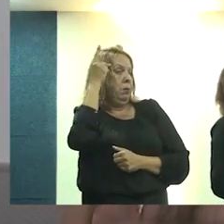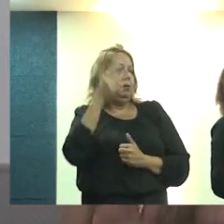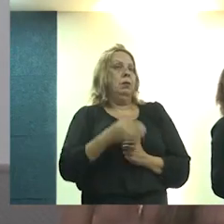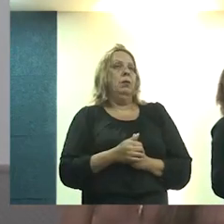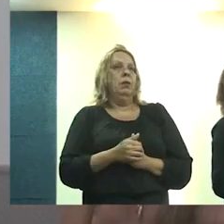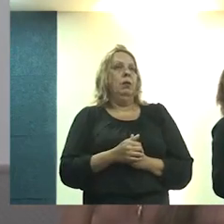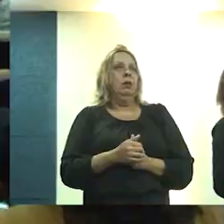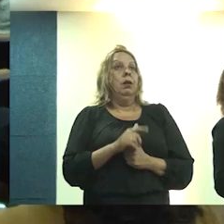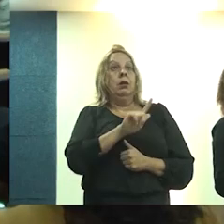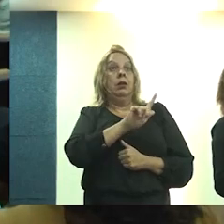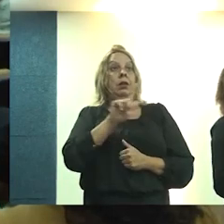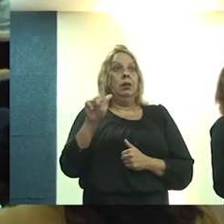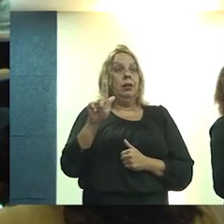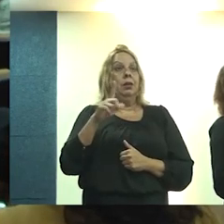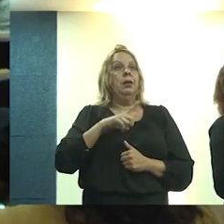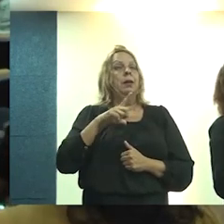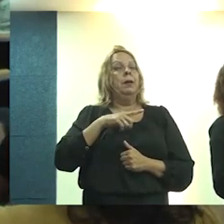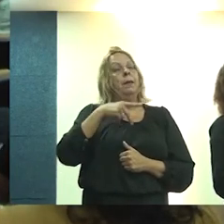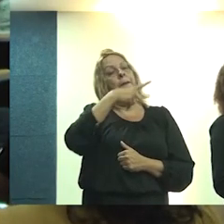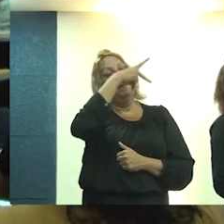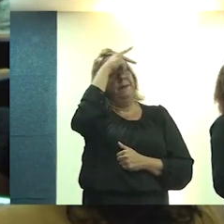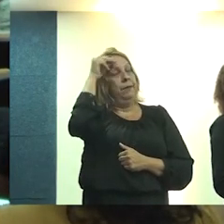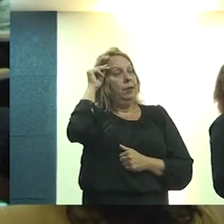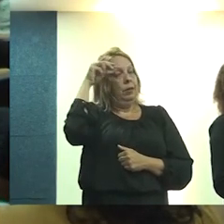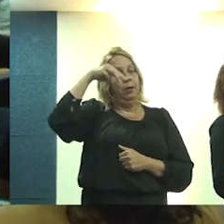na gestão da prefeita Marta.